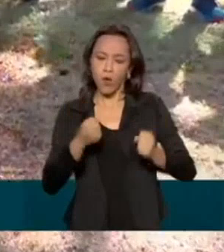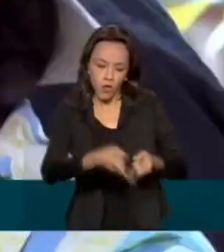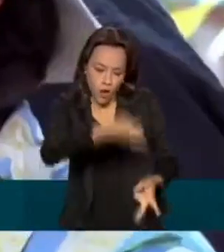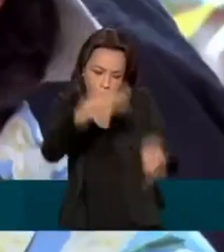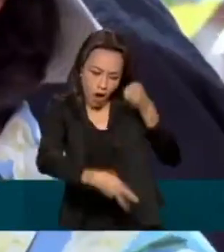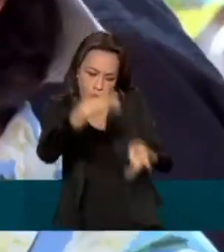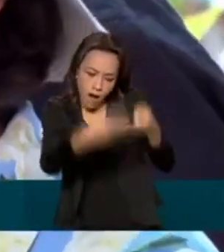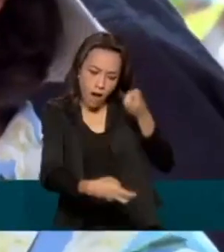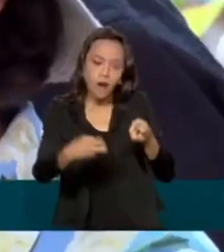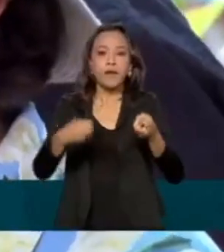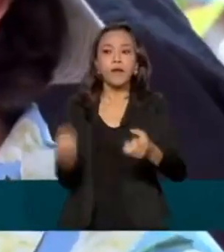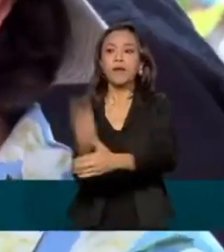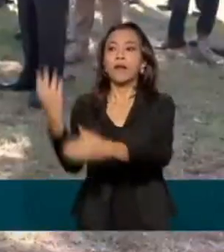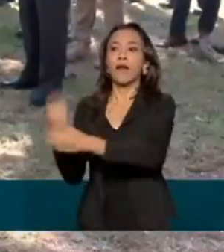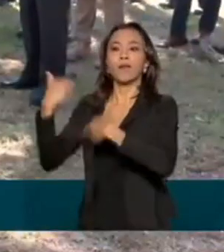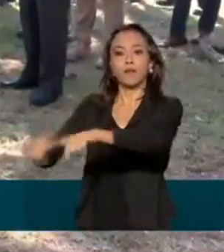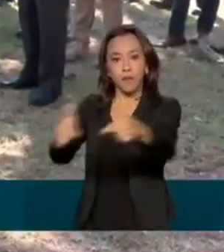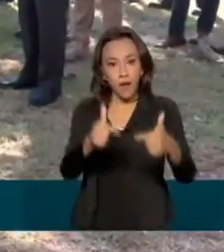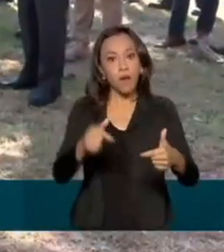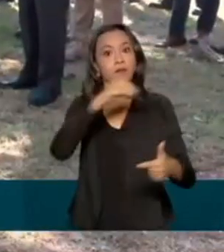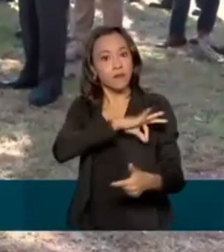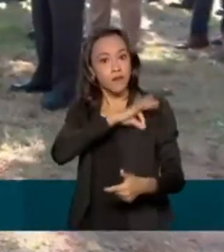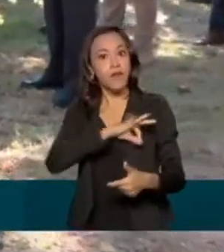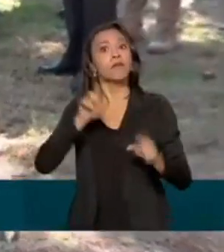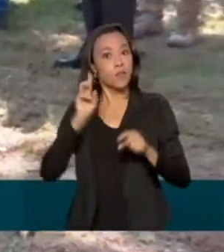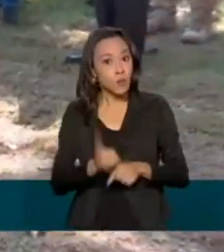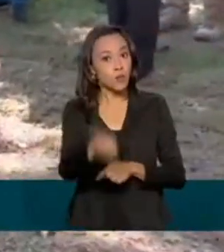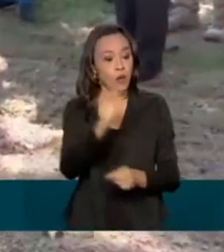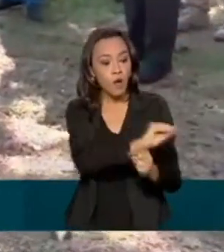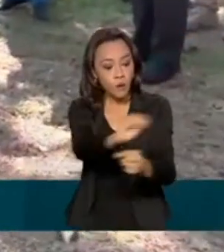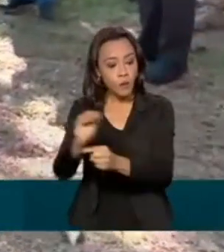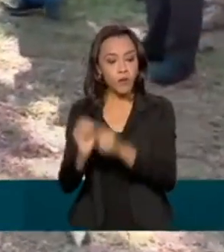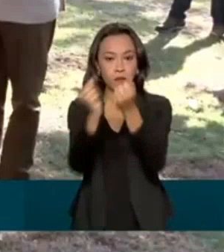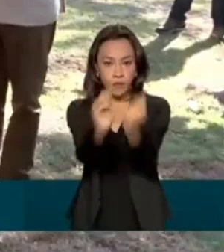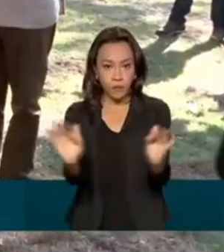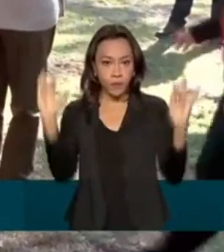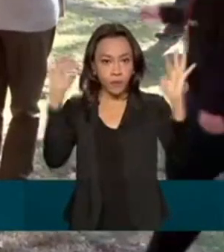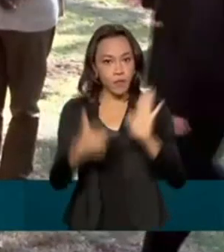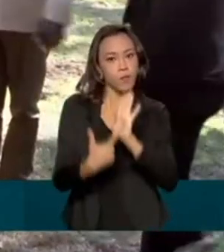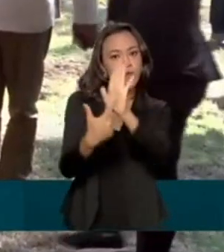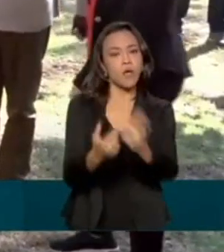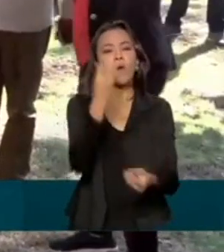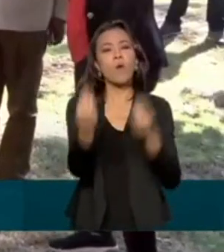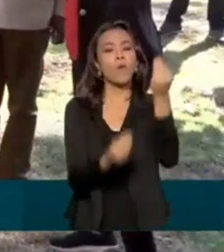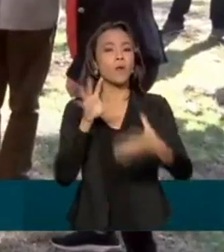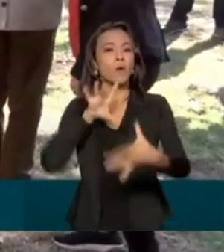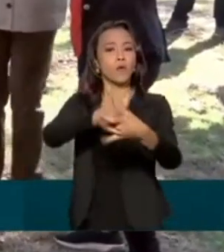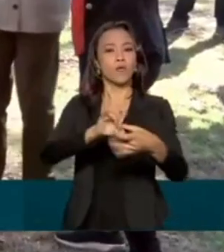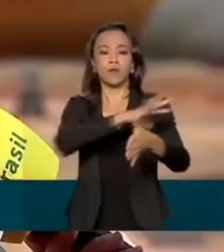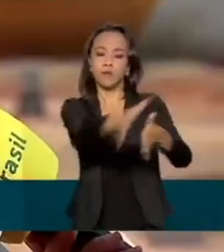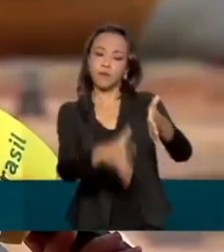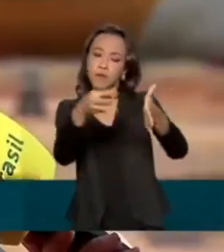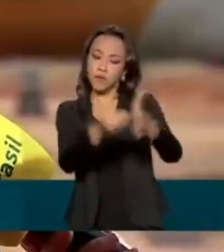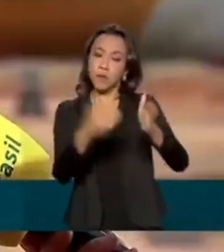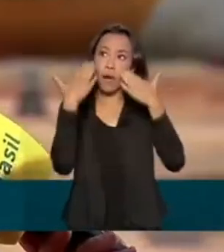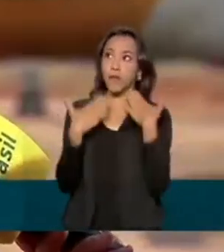gerar empregos e renda e, ainda assim, conservar o meio ambiente e apresentar a realidade da Amazônia para a comunidade internacional.